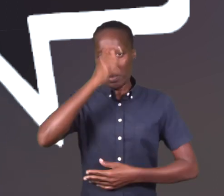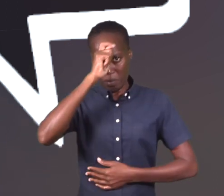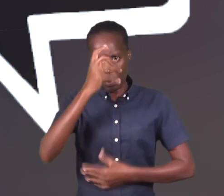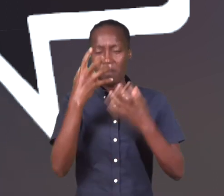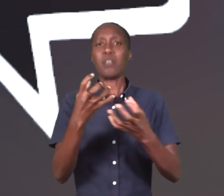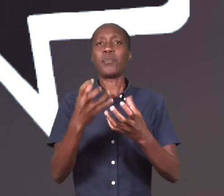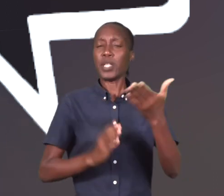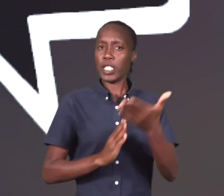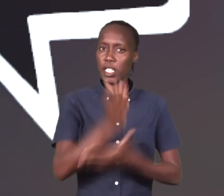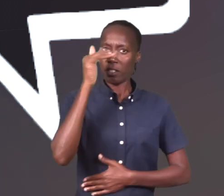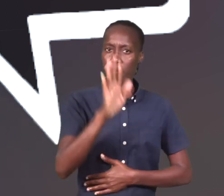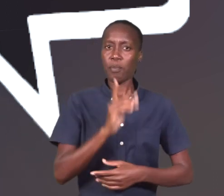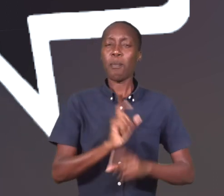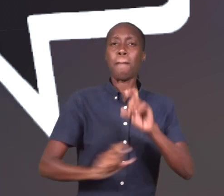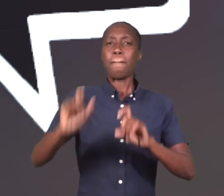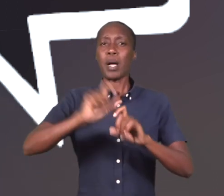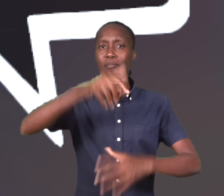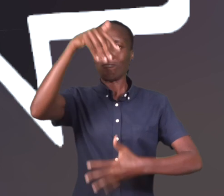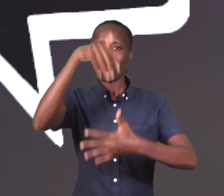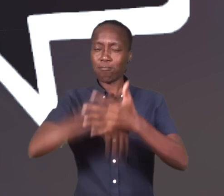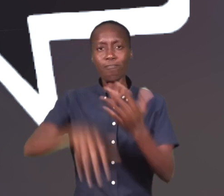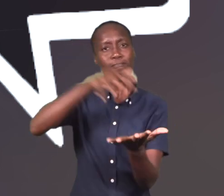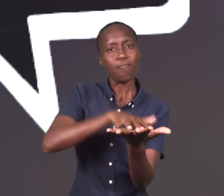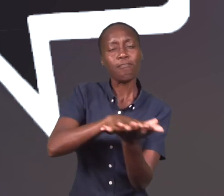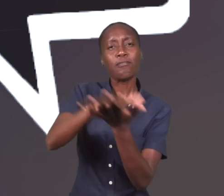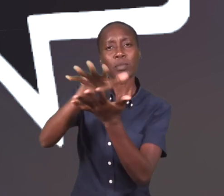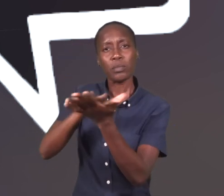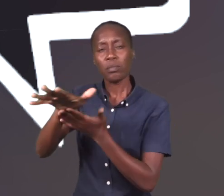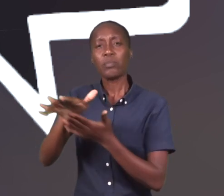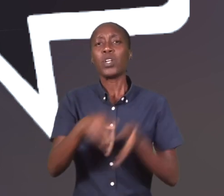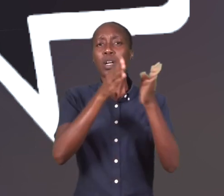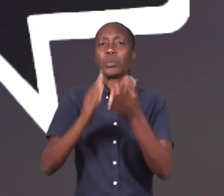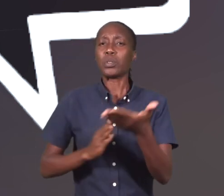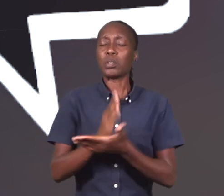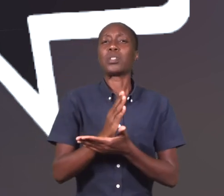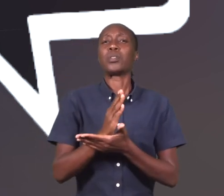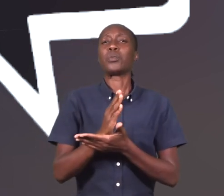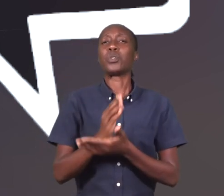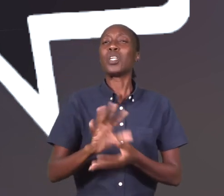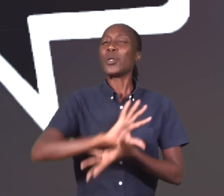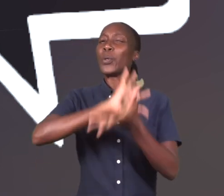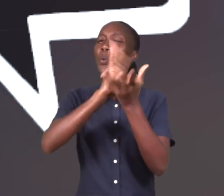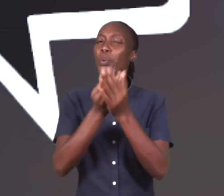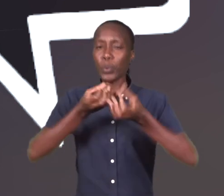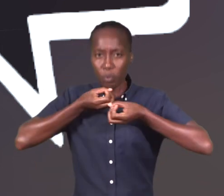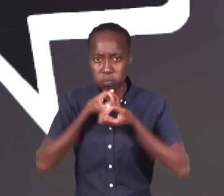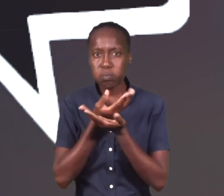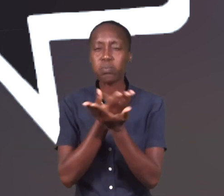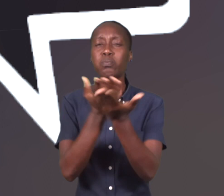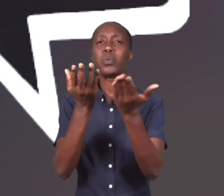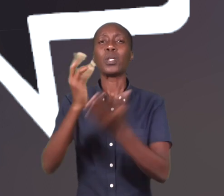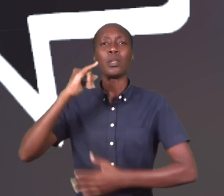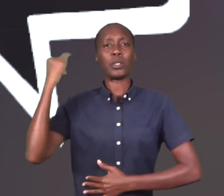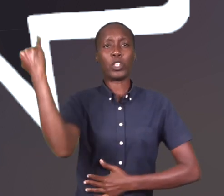violações, aumentando o conhecimento e educando as pessoas sobre direitos e, acima de tudo, levar informações